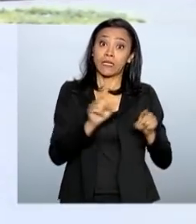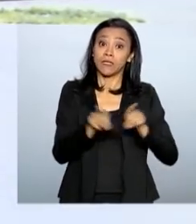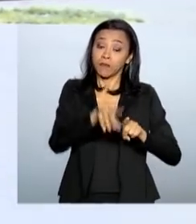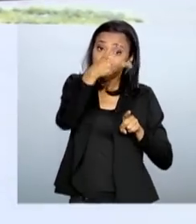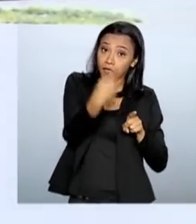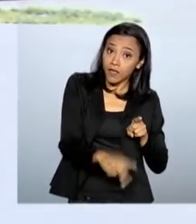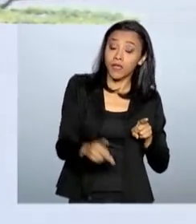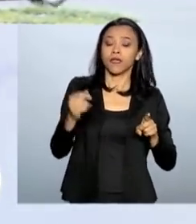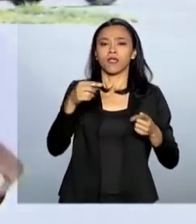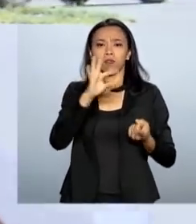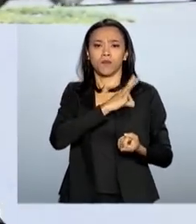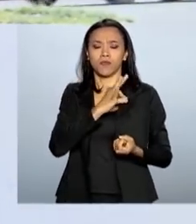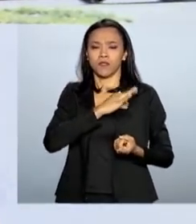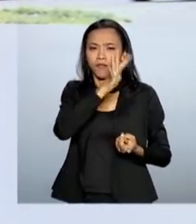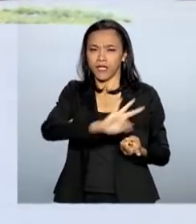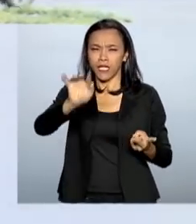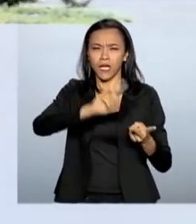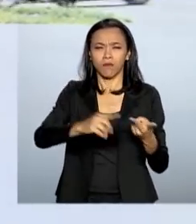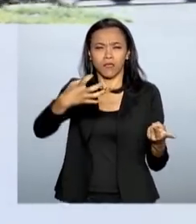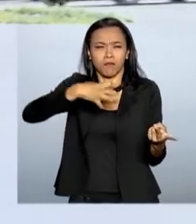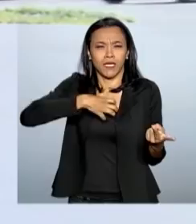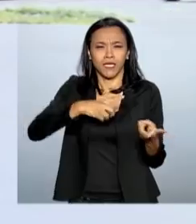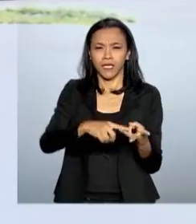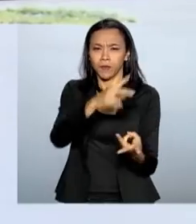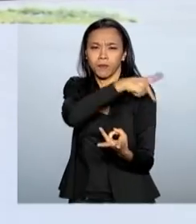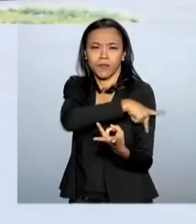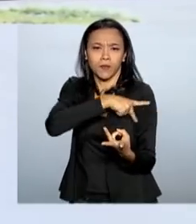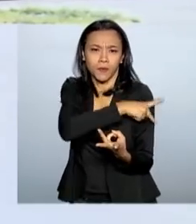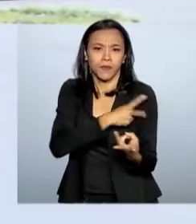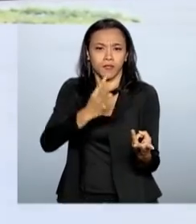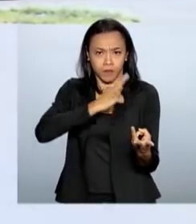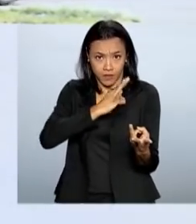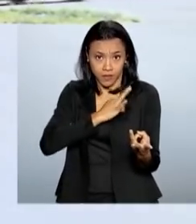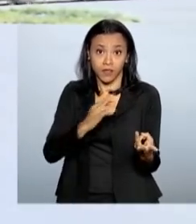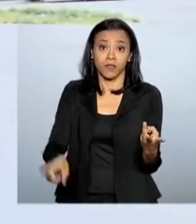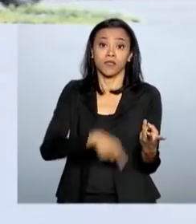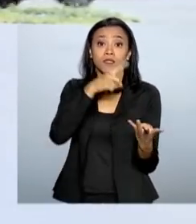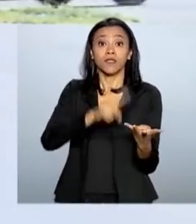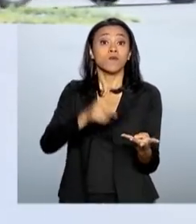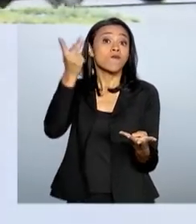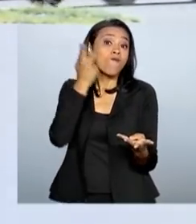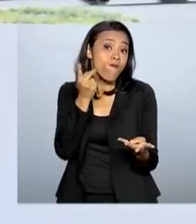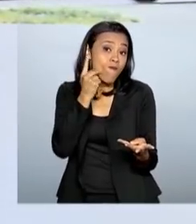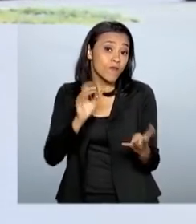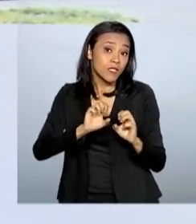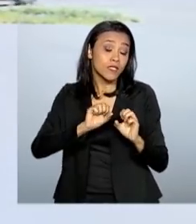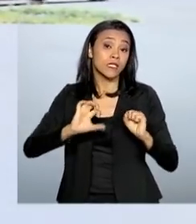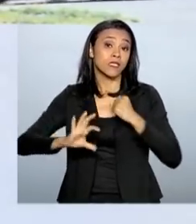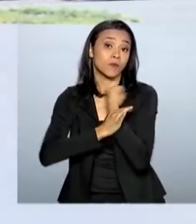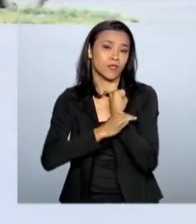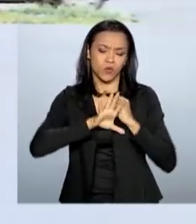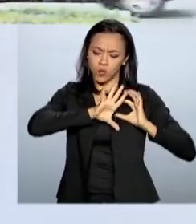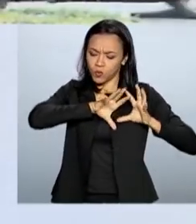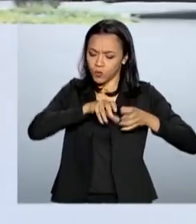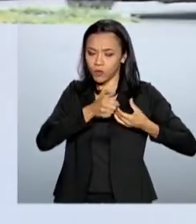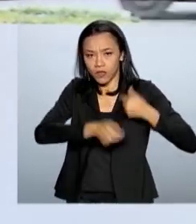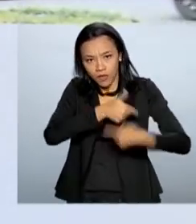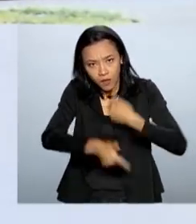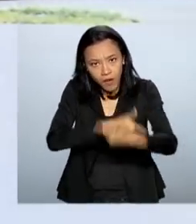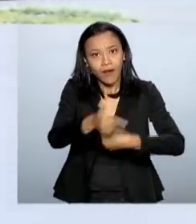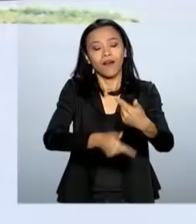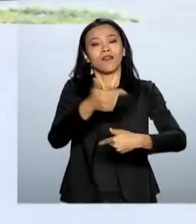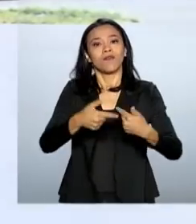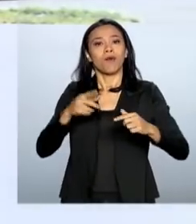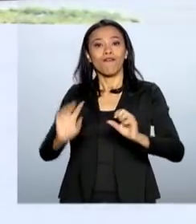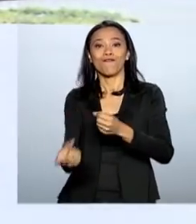Nacional, policiais da Bahia e do Piauí, além das forças de segurança do Ceará, trabalham em conjunto para garantir a